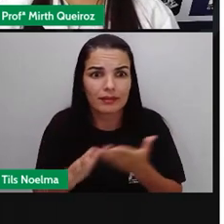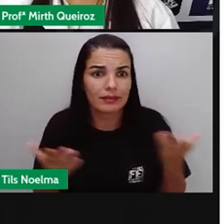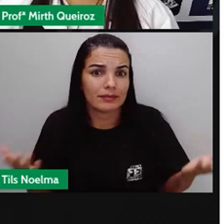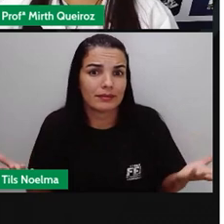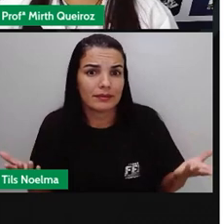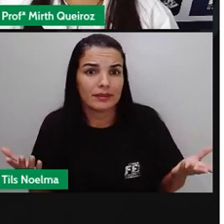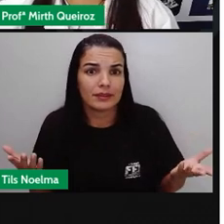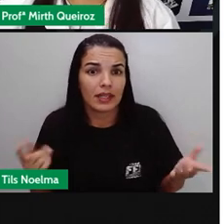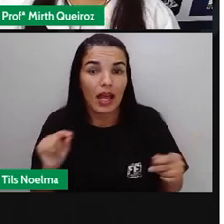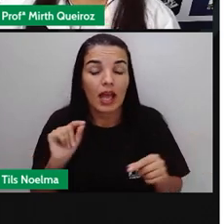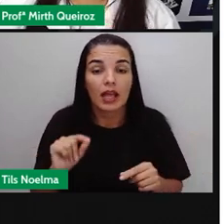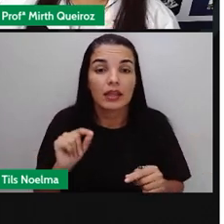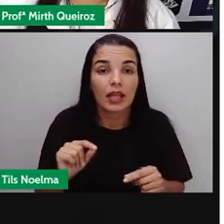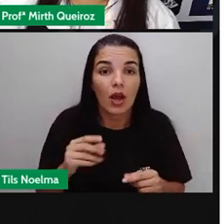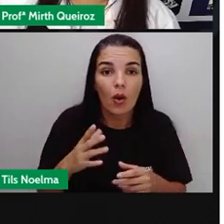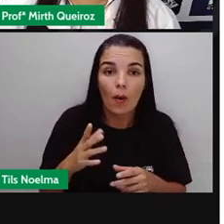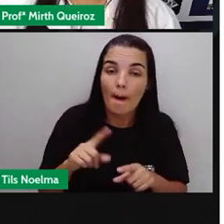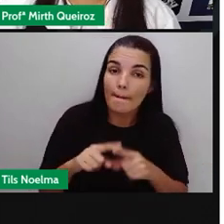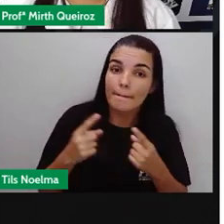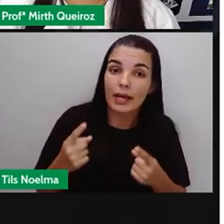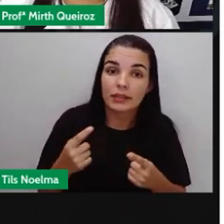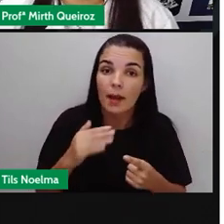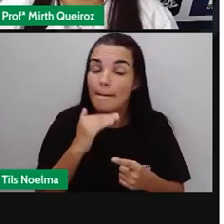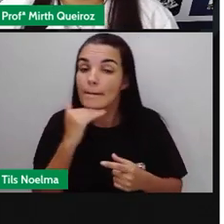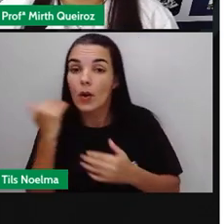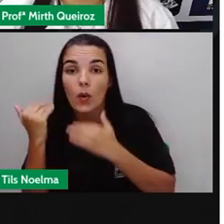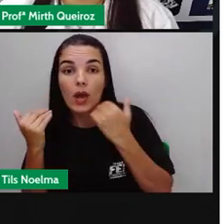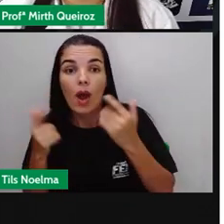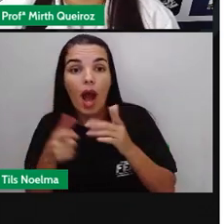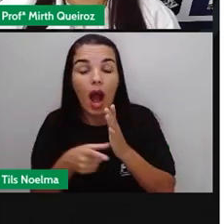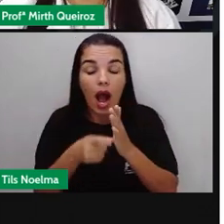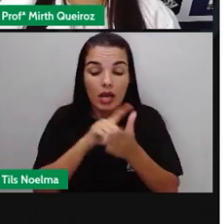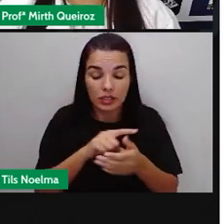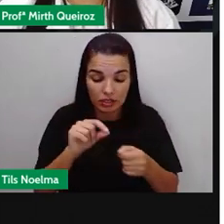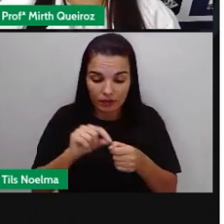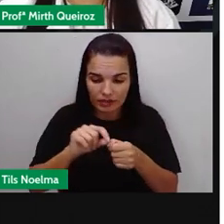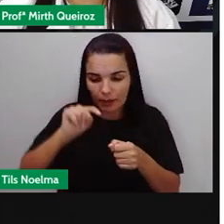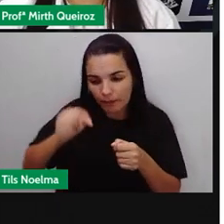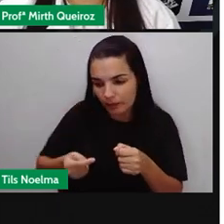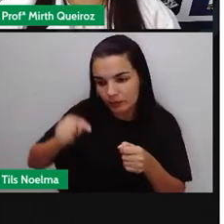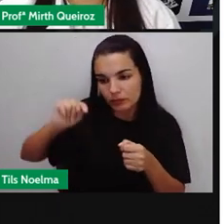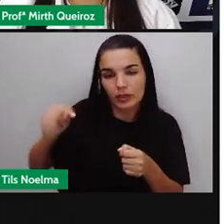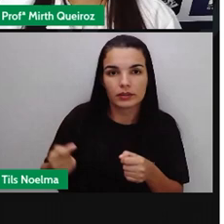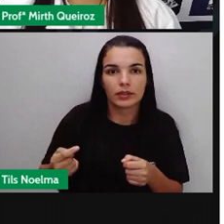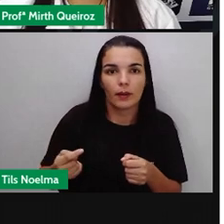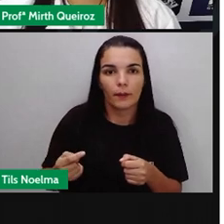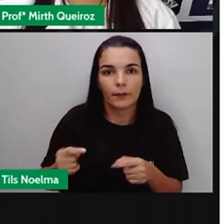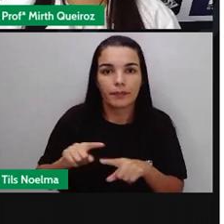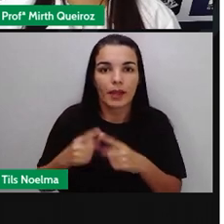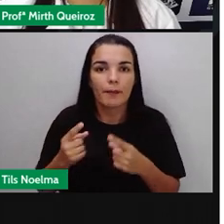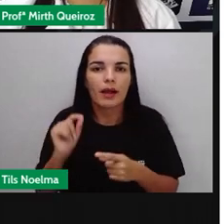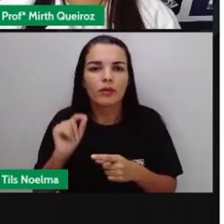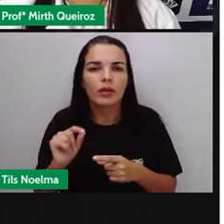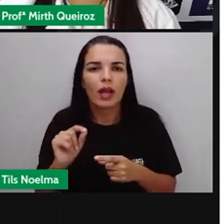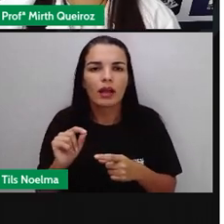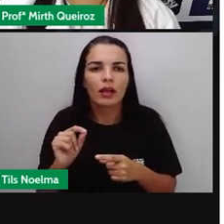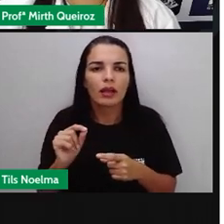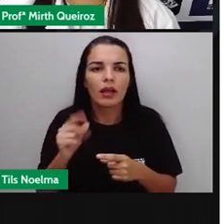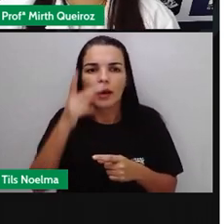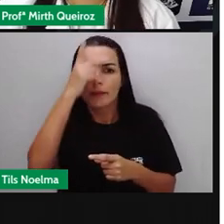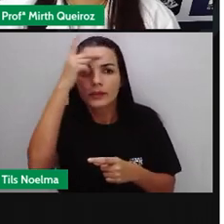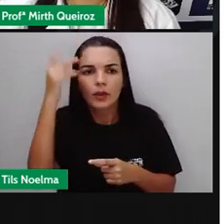Olha o que aconteceu. No entanto, ele morreu antes de fazer a pontuação. Para quem o